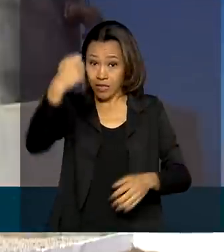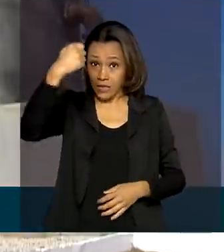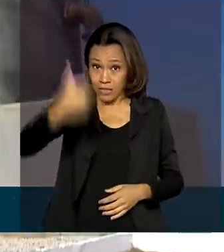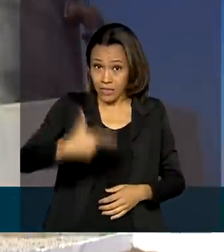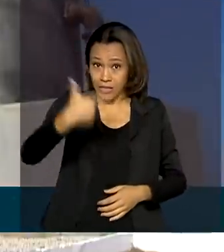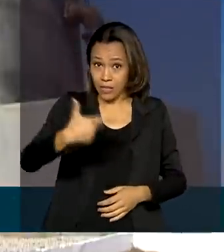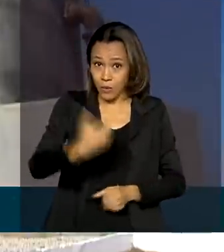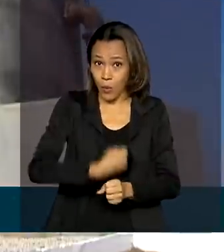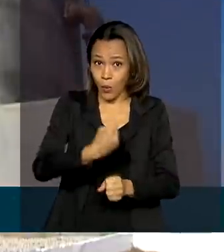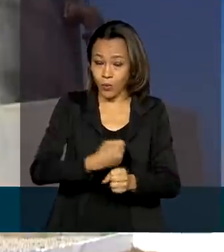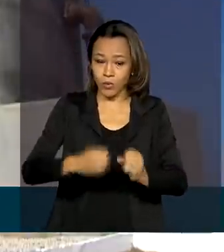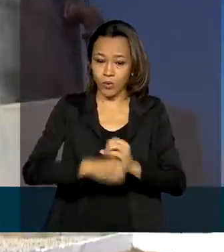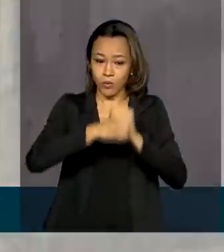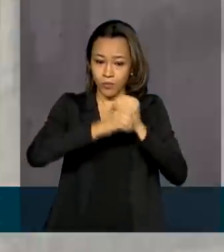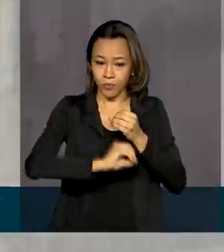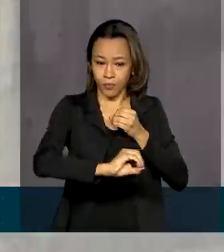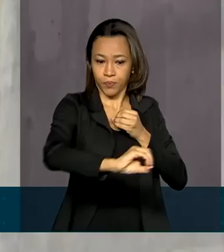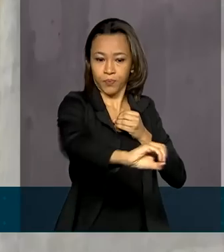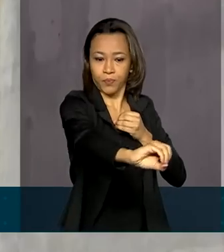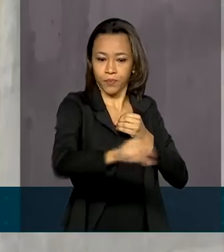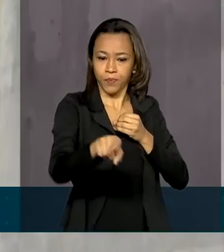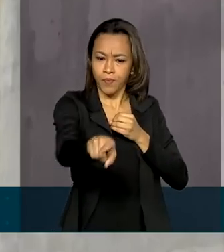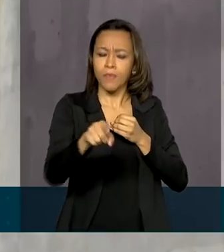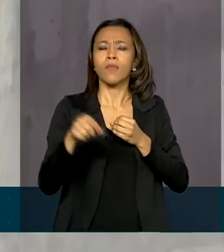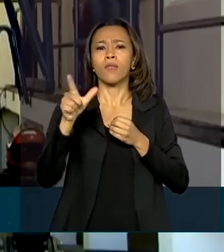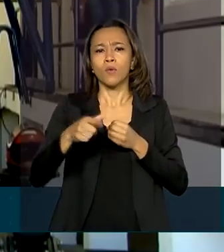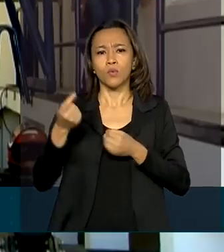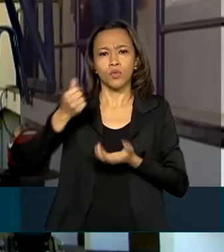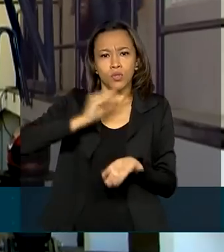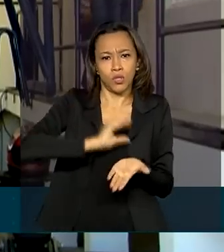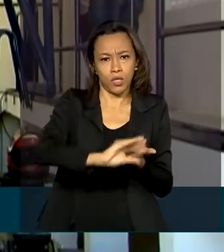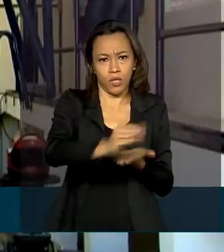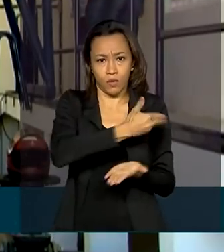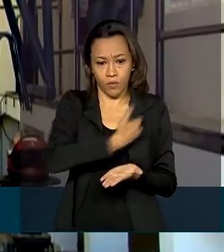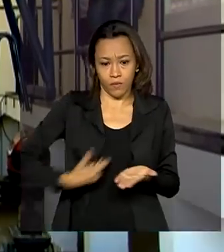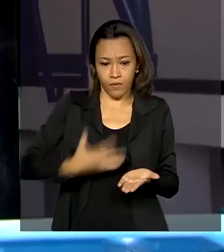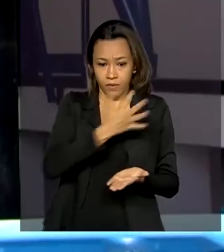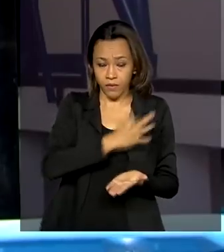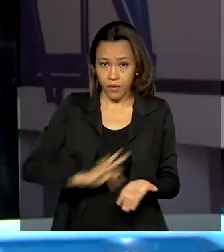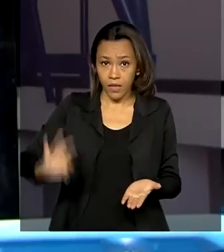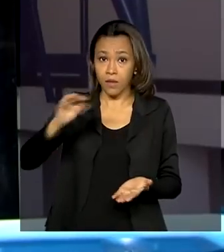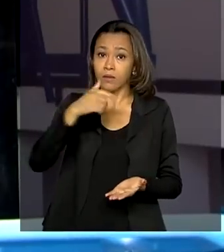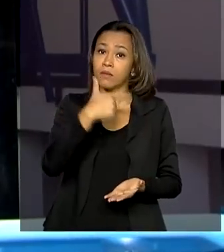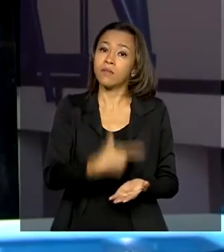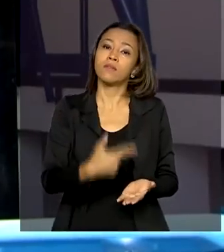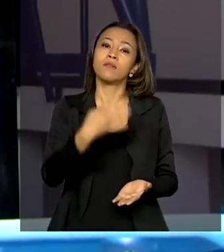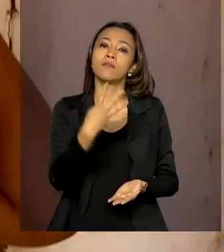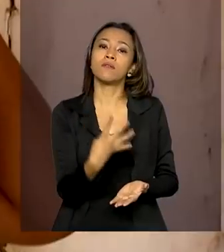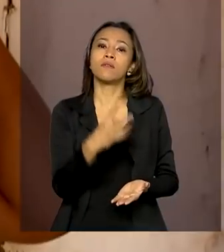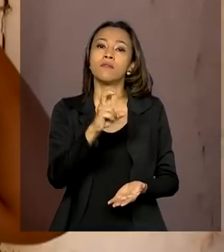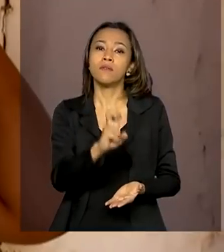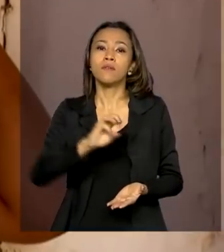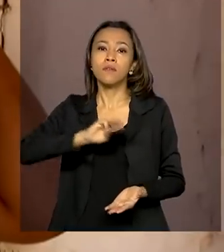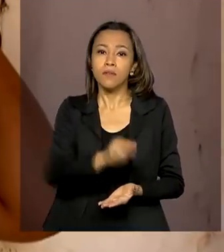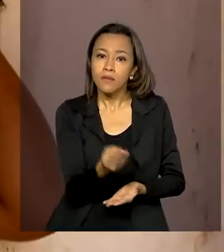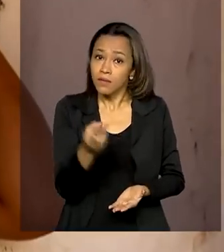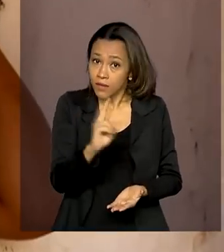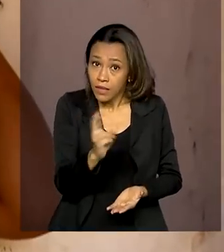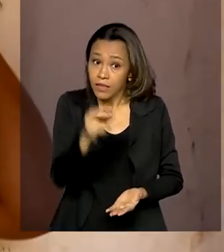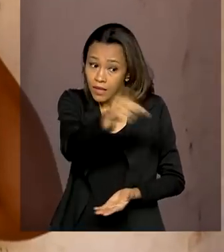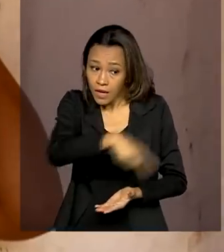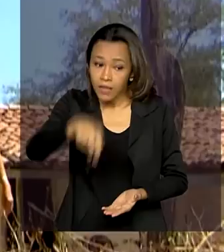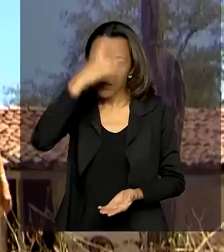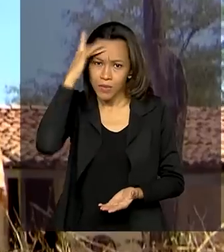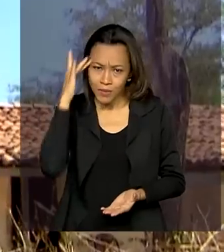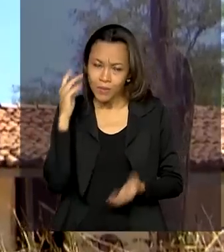etapa da adutora do PAGEU, um investimento federal de 245 milhões de reais, os moradores também